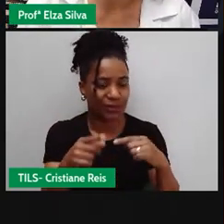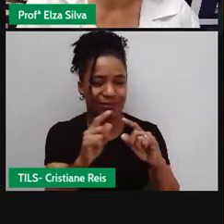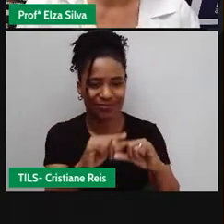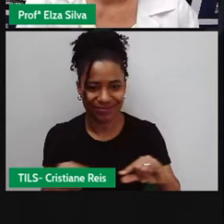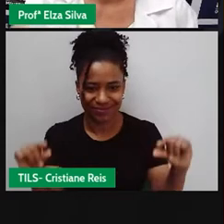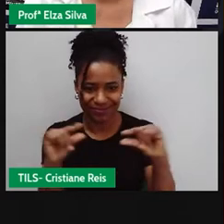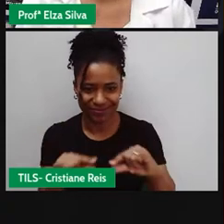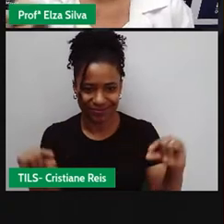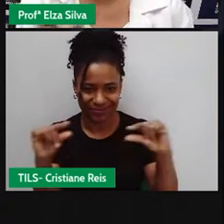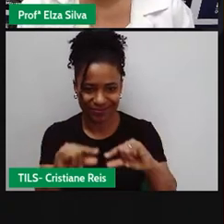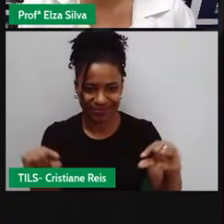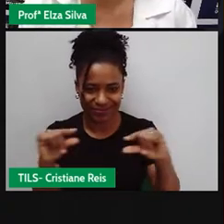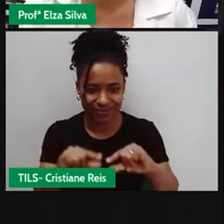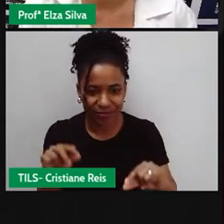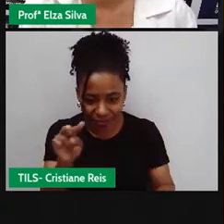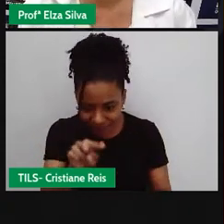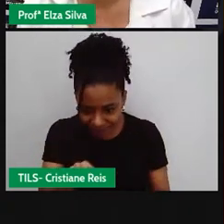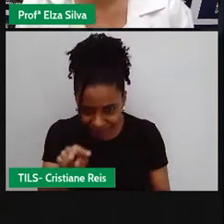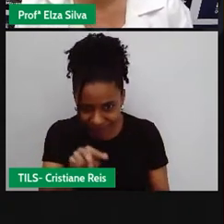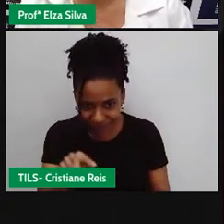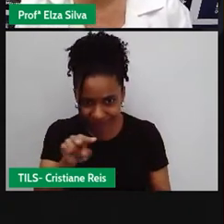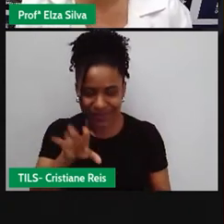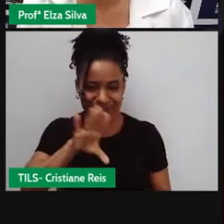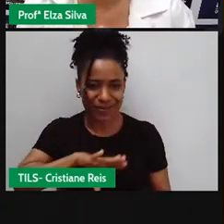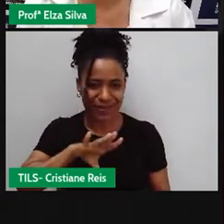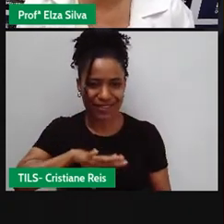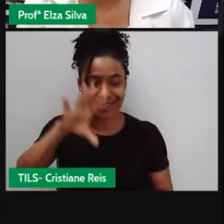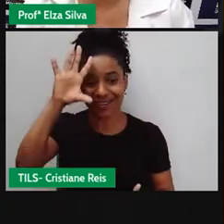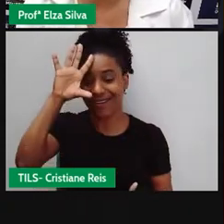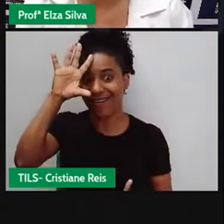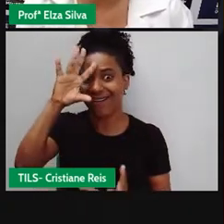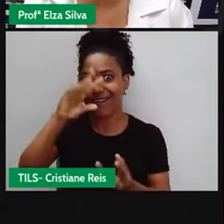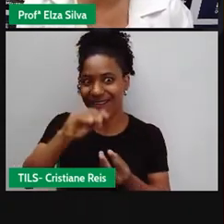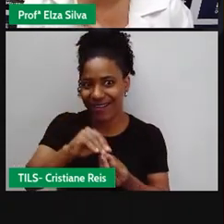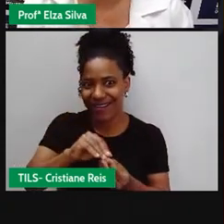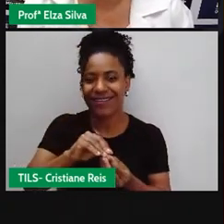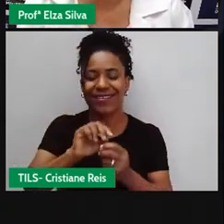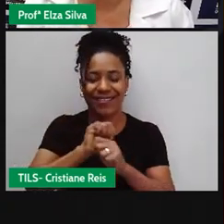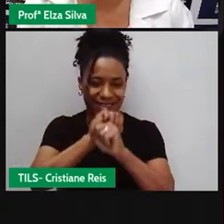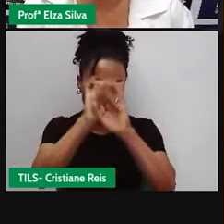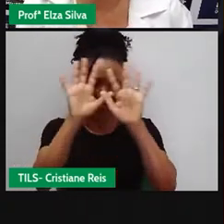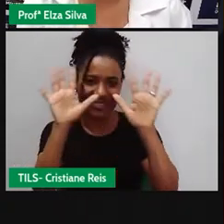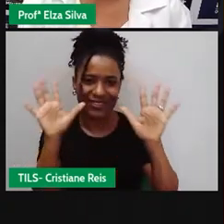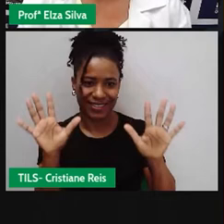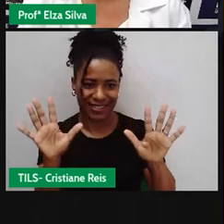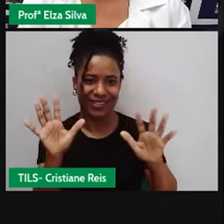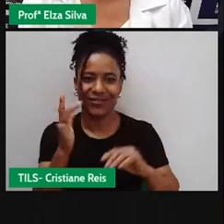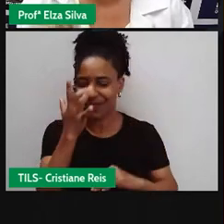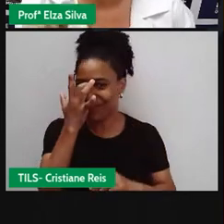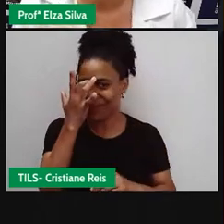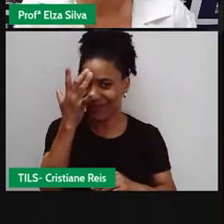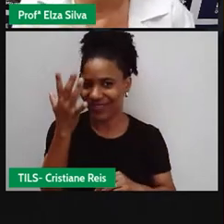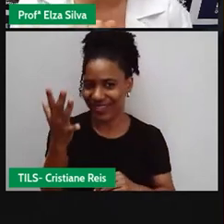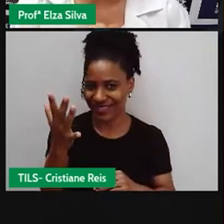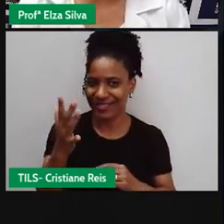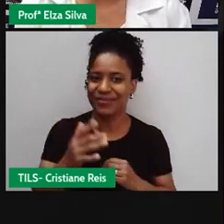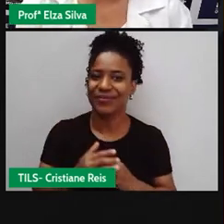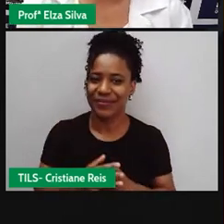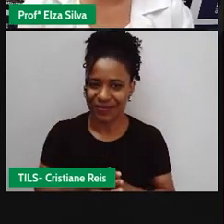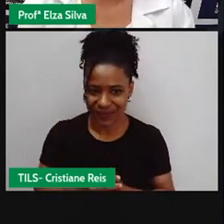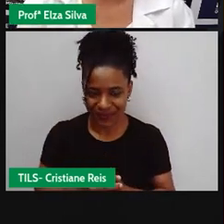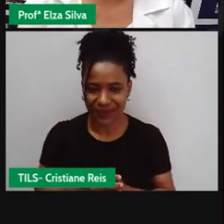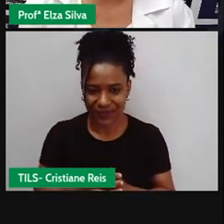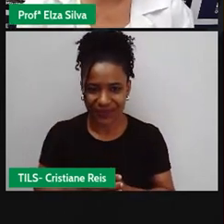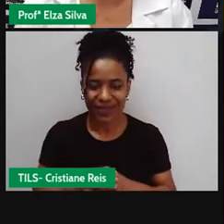depois, para comprovar o entendimento que você teve do filme ou do trailer especificamente, você pode